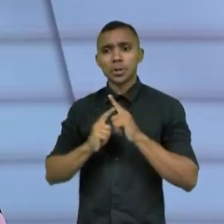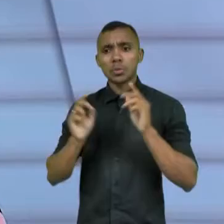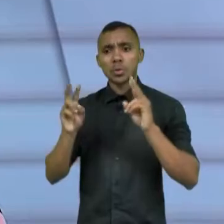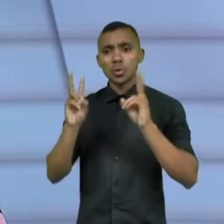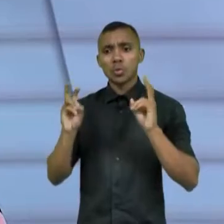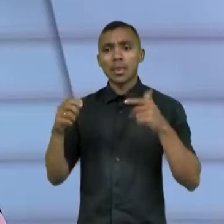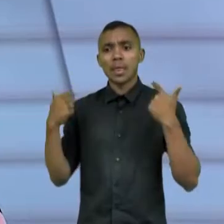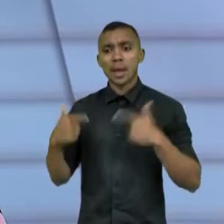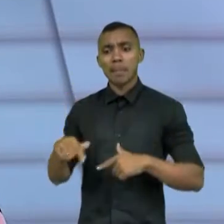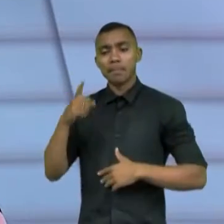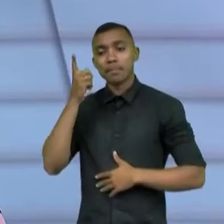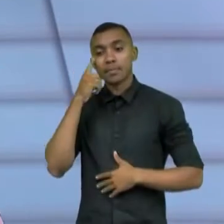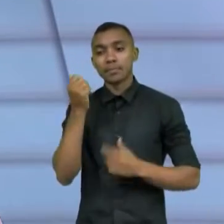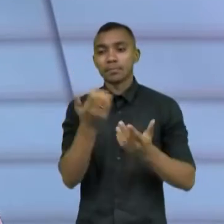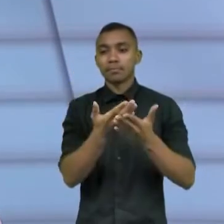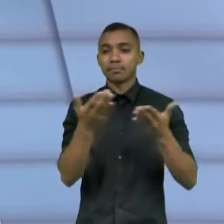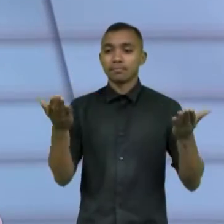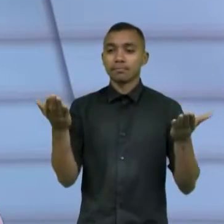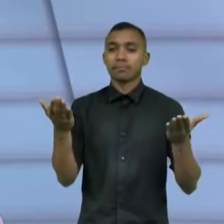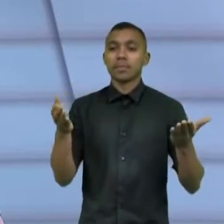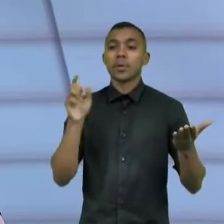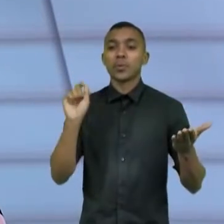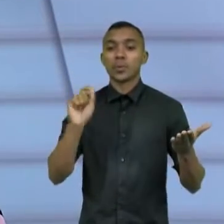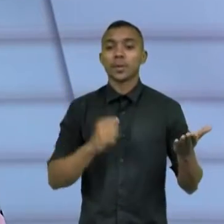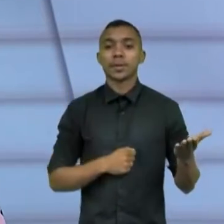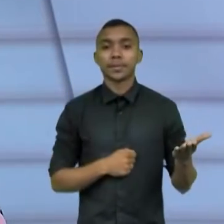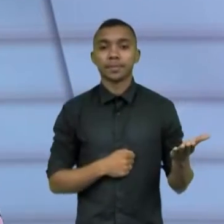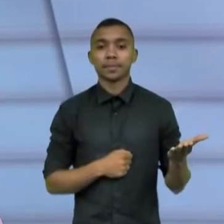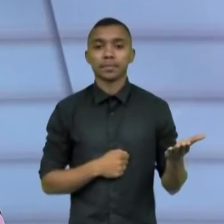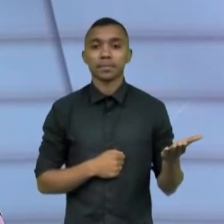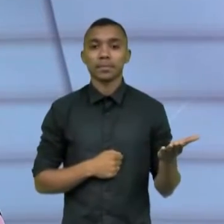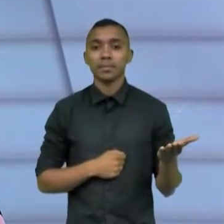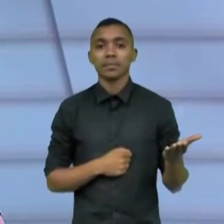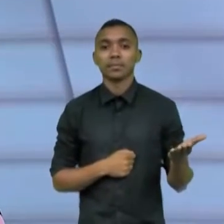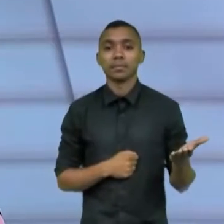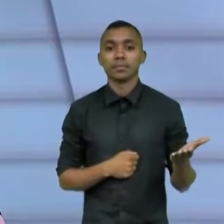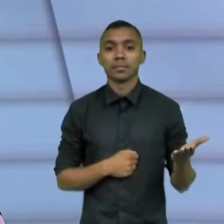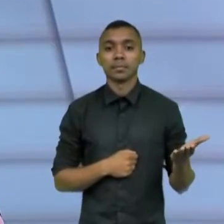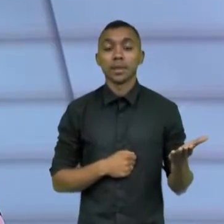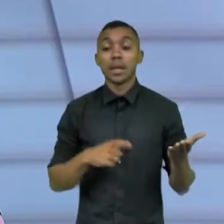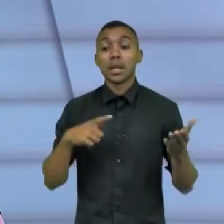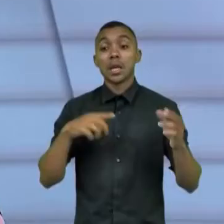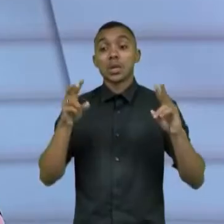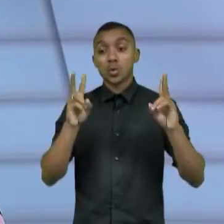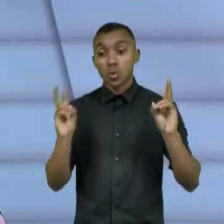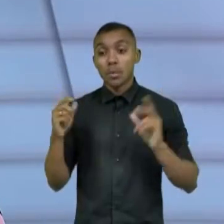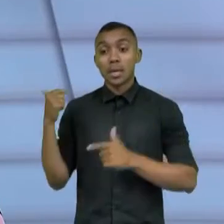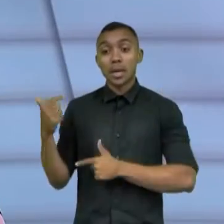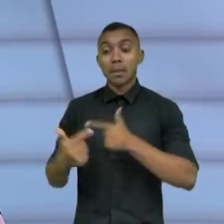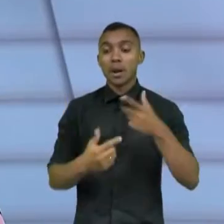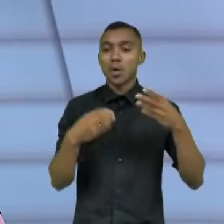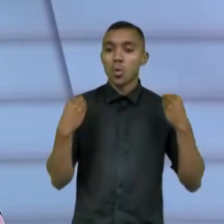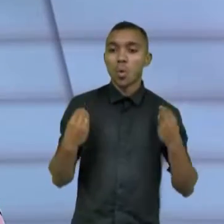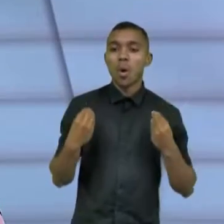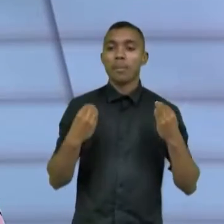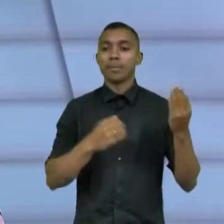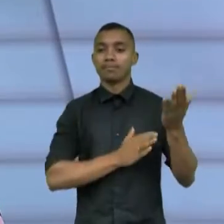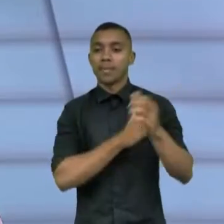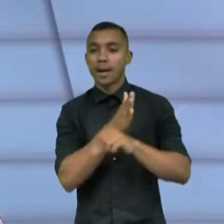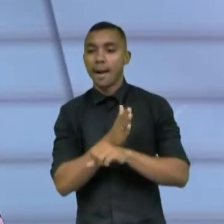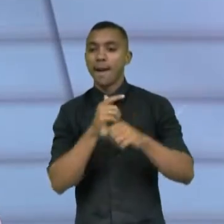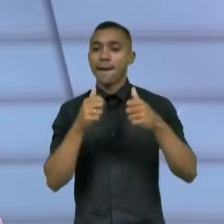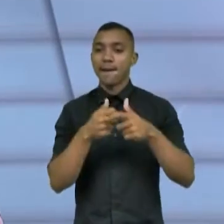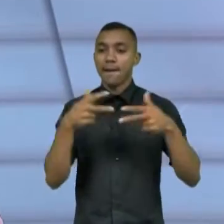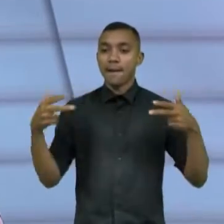As novas gerações já vêm com outra chavezinha na cabeça com relação ao trabalho, como se posicionar, onde se posicionar, né?